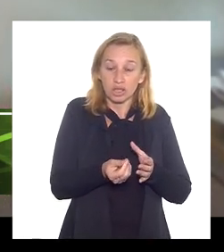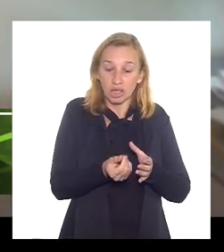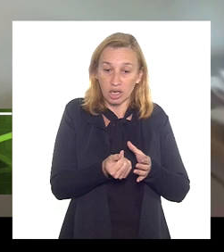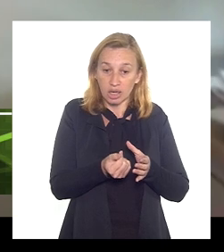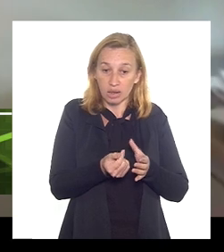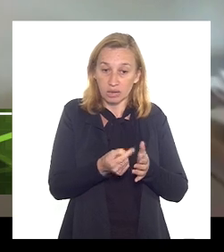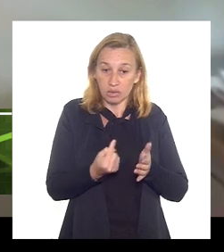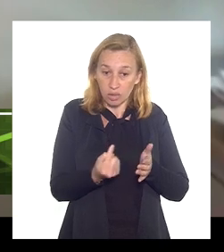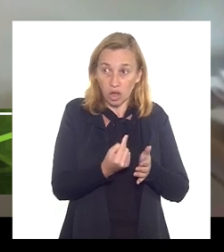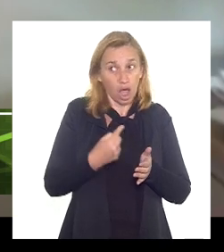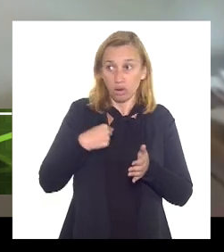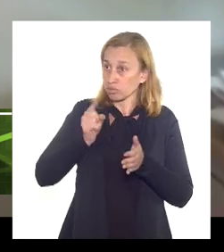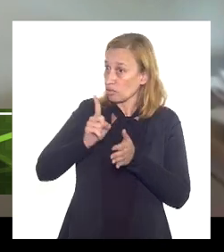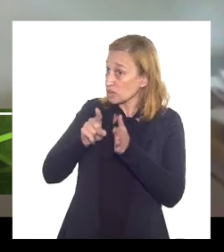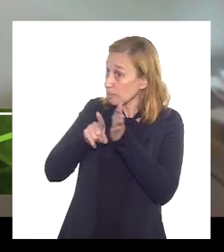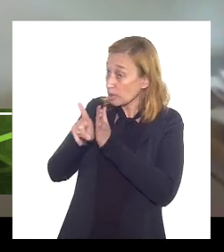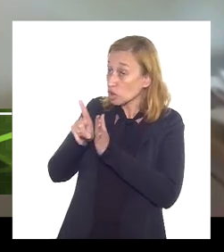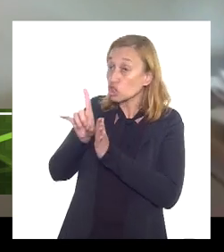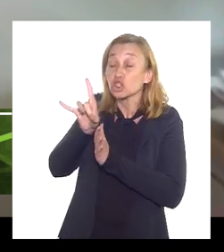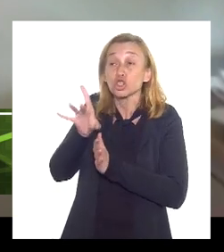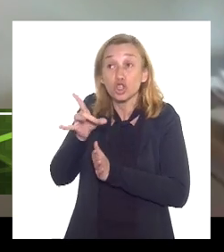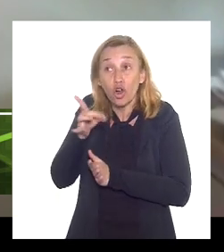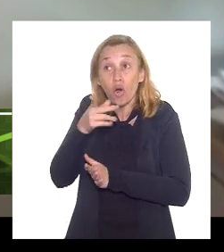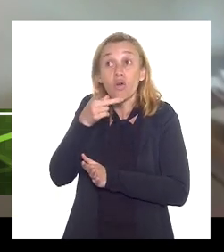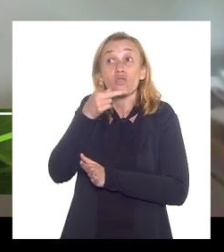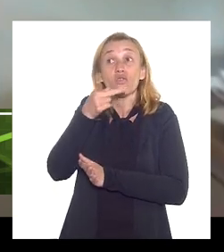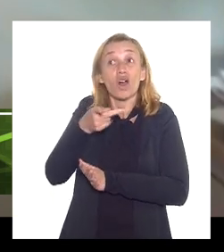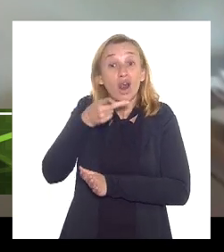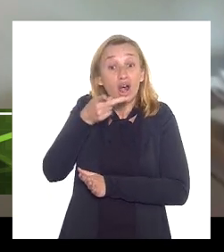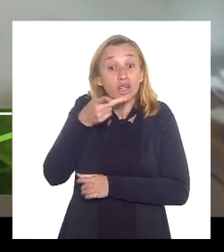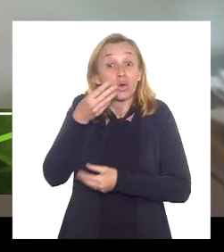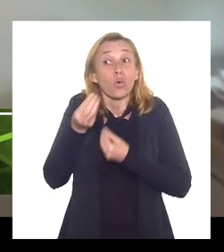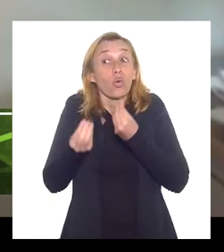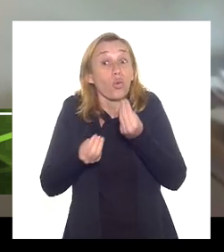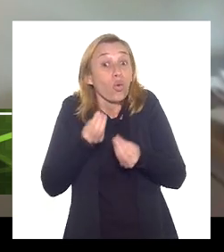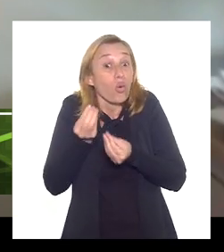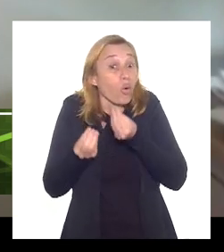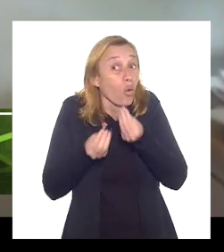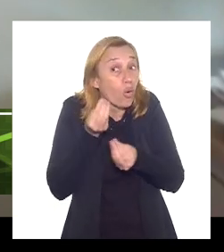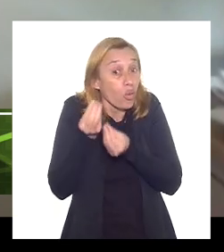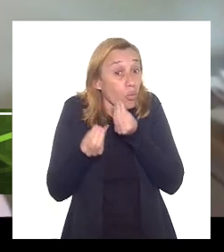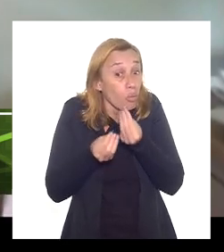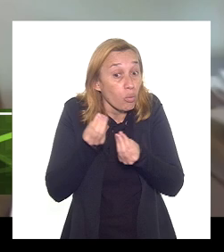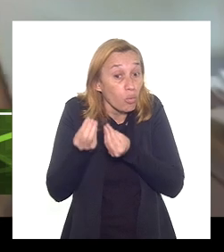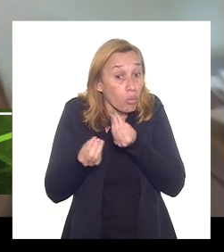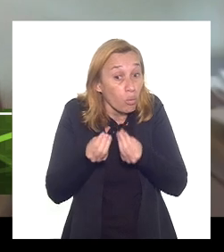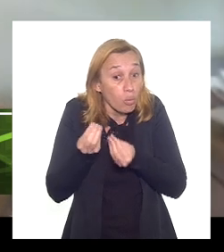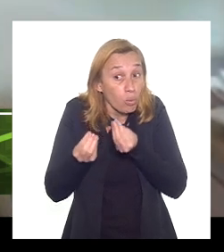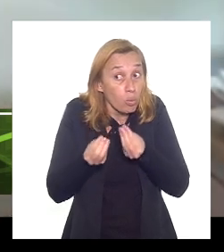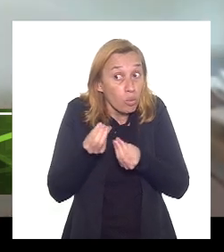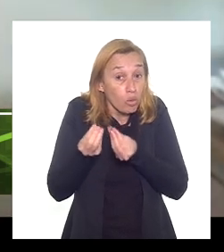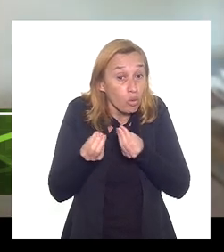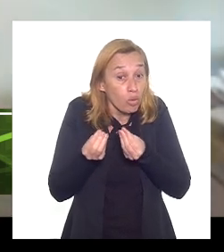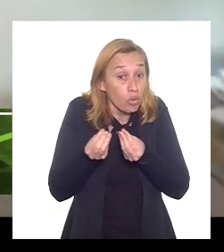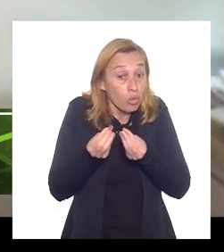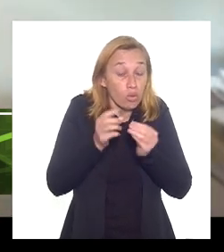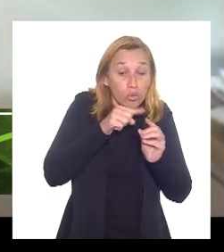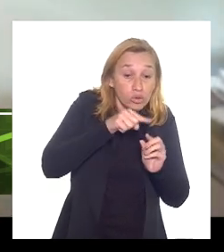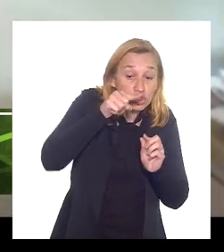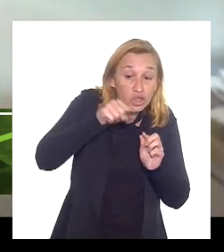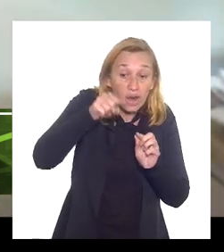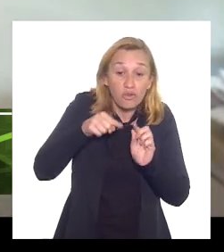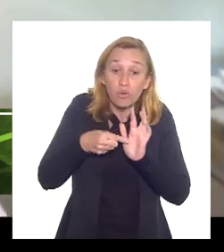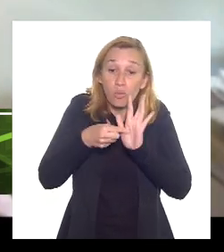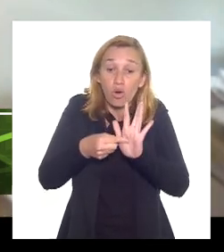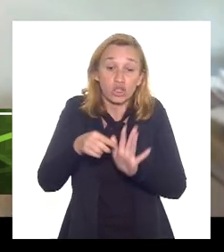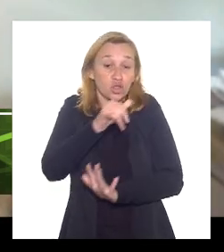pergunta não estou lhe comentando como esse seu quadrinho mostra como o Rio de Janeiro